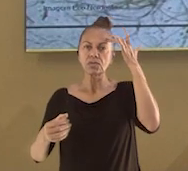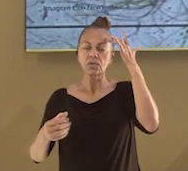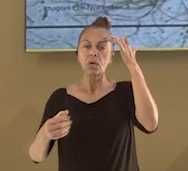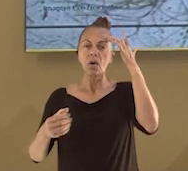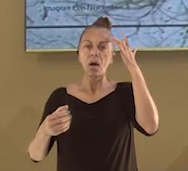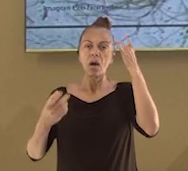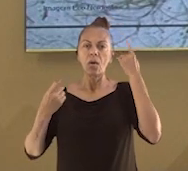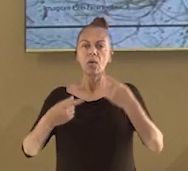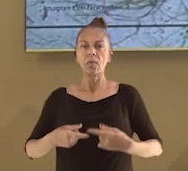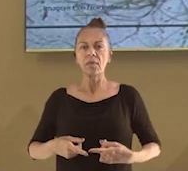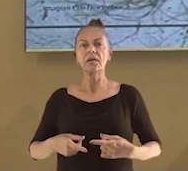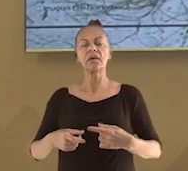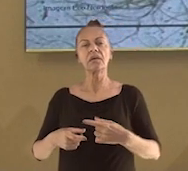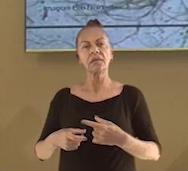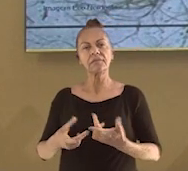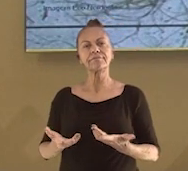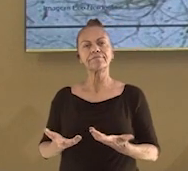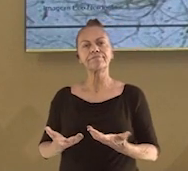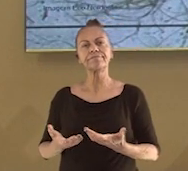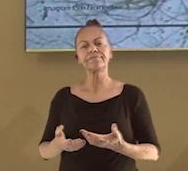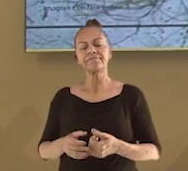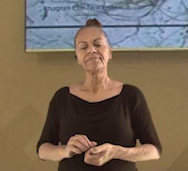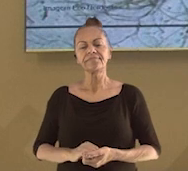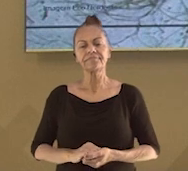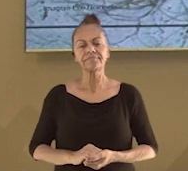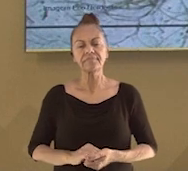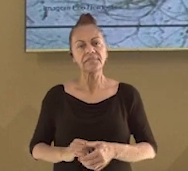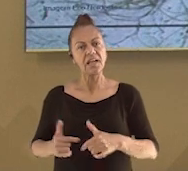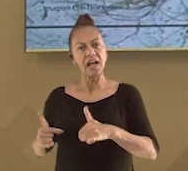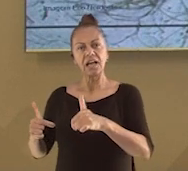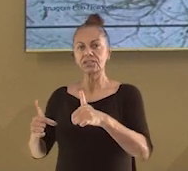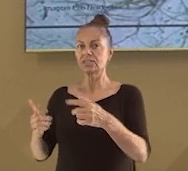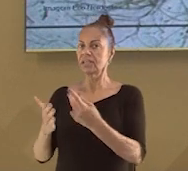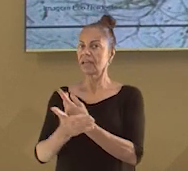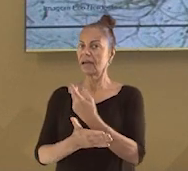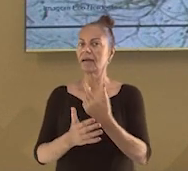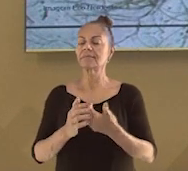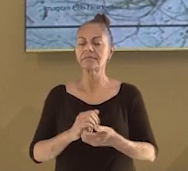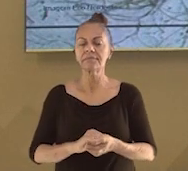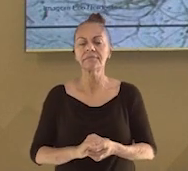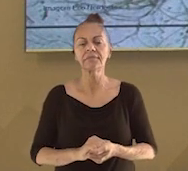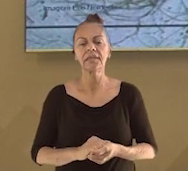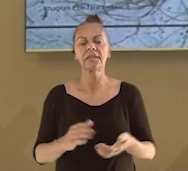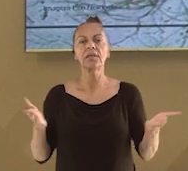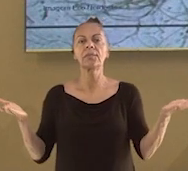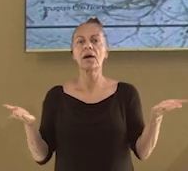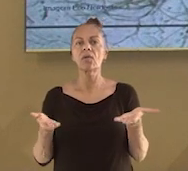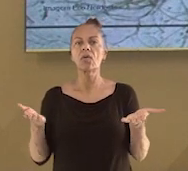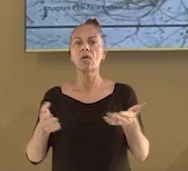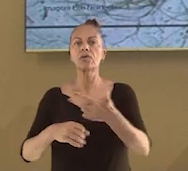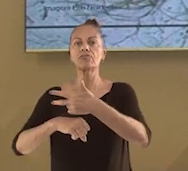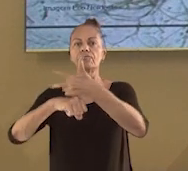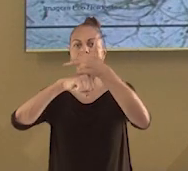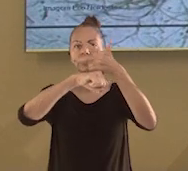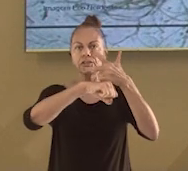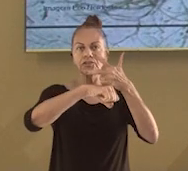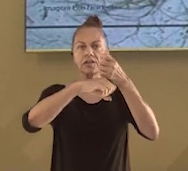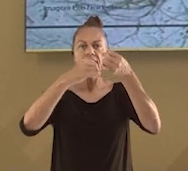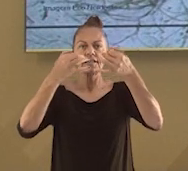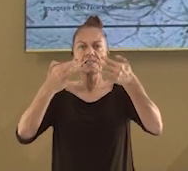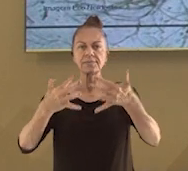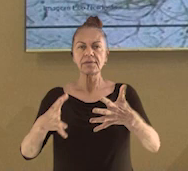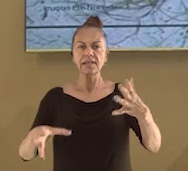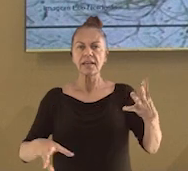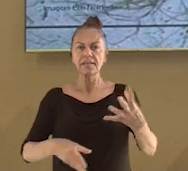humana do espaço da areia das praias. Para finalizar essa revisão, vamos assistir a um vídeo que explica de forma